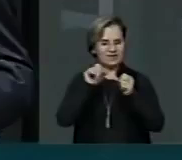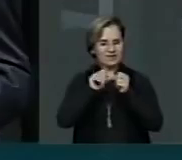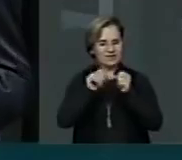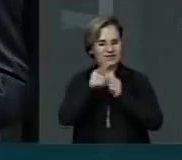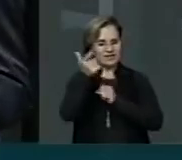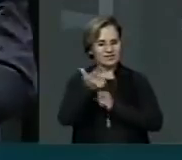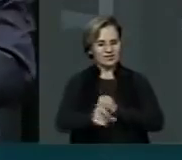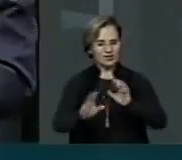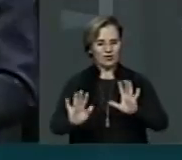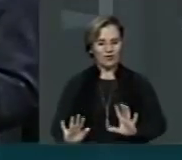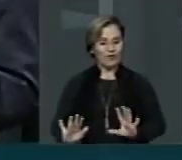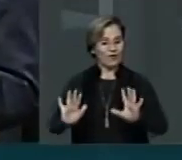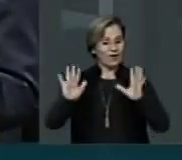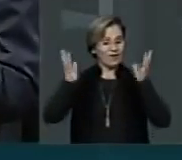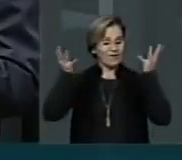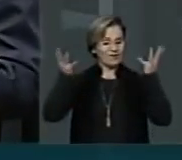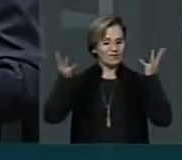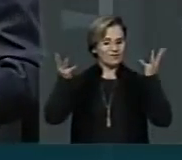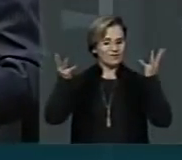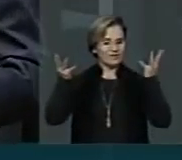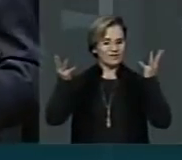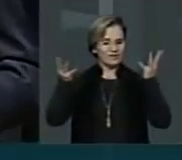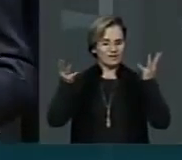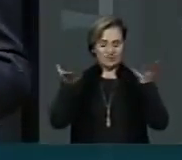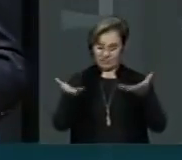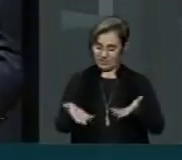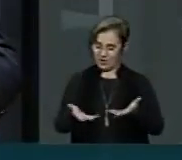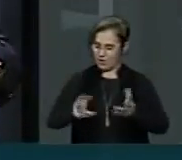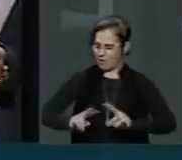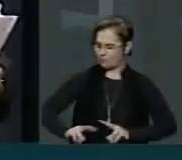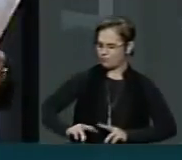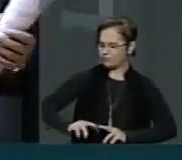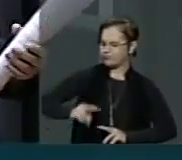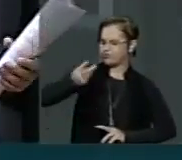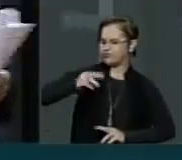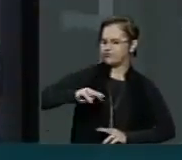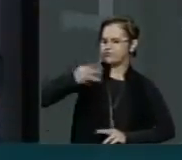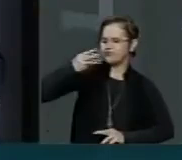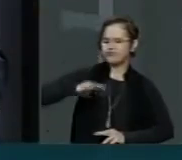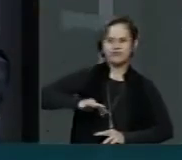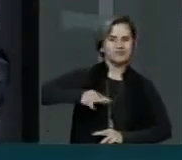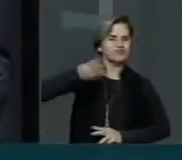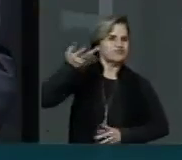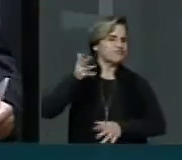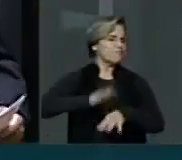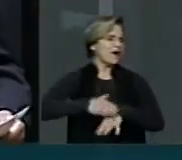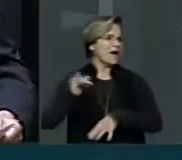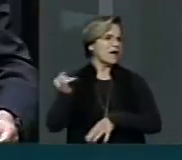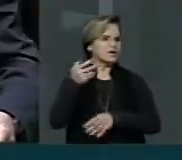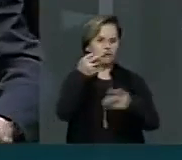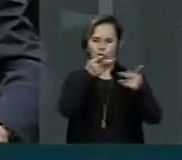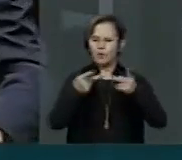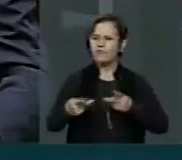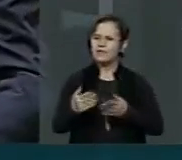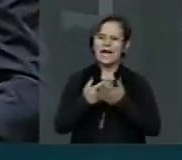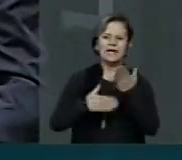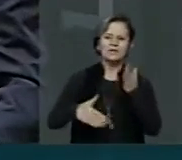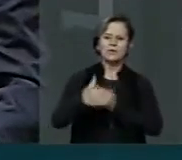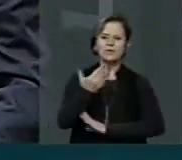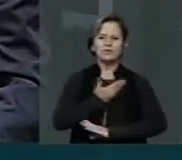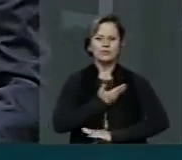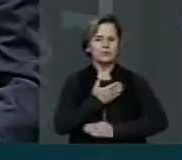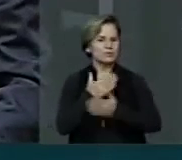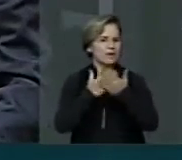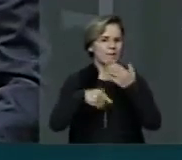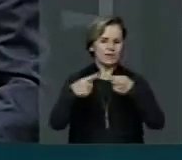um evento, não só desse tamanho, mas multiplicado por 12, por 13, por 4, e convidar todos os amigos de todas as